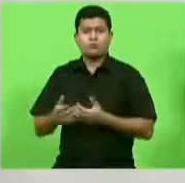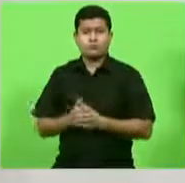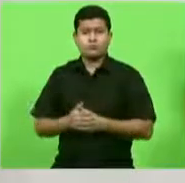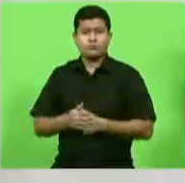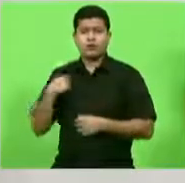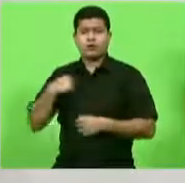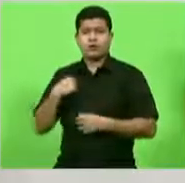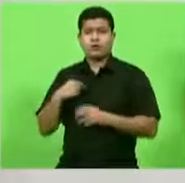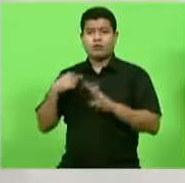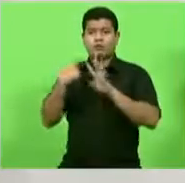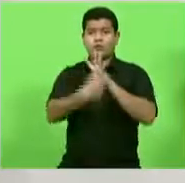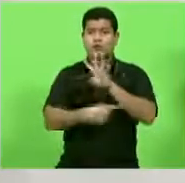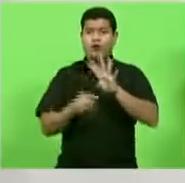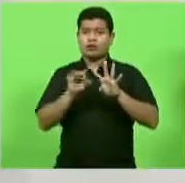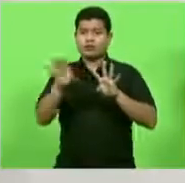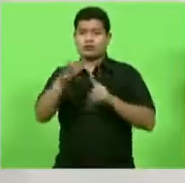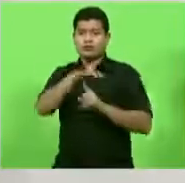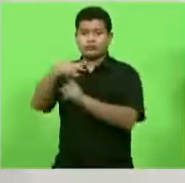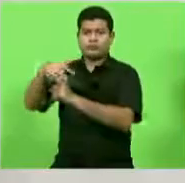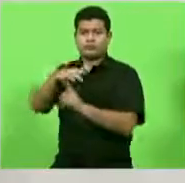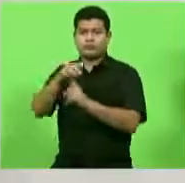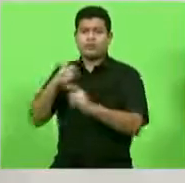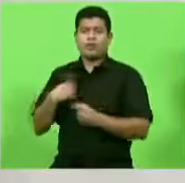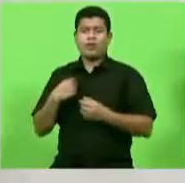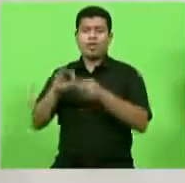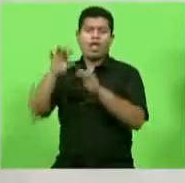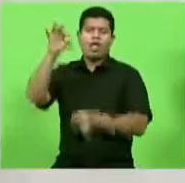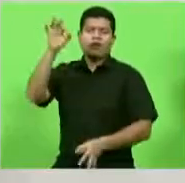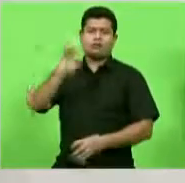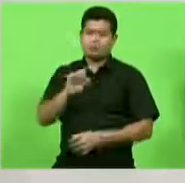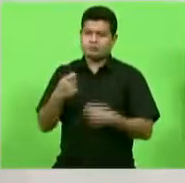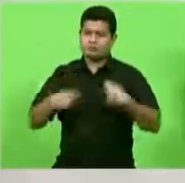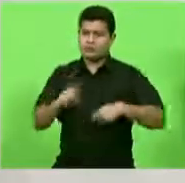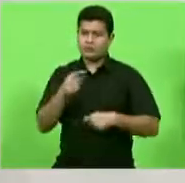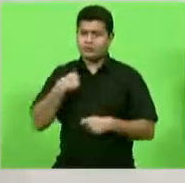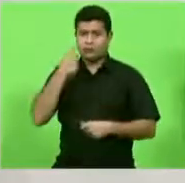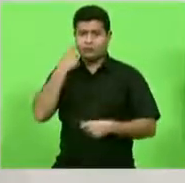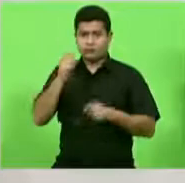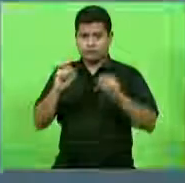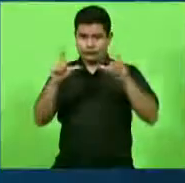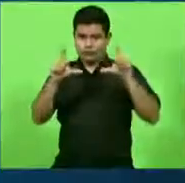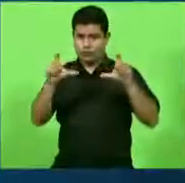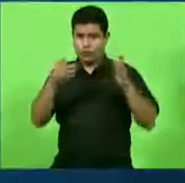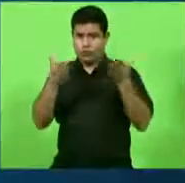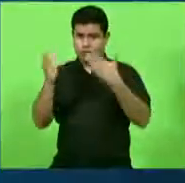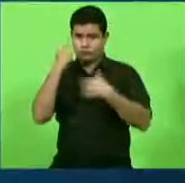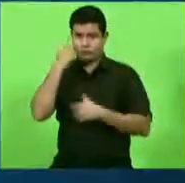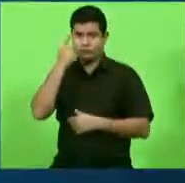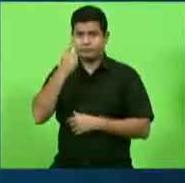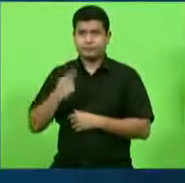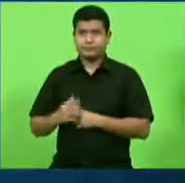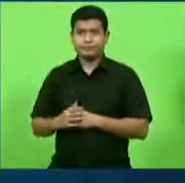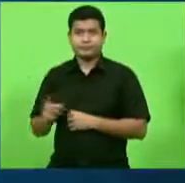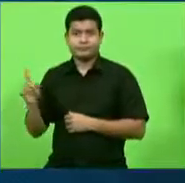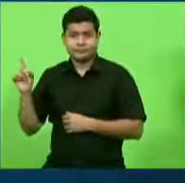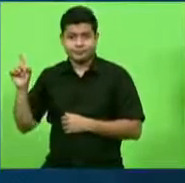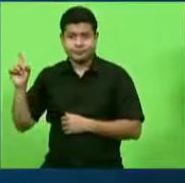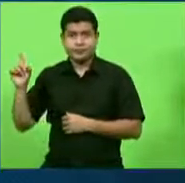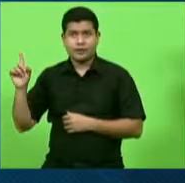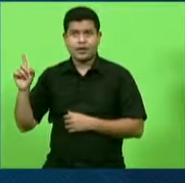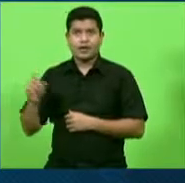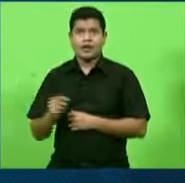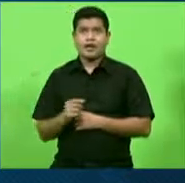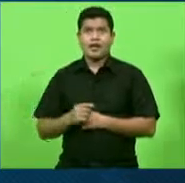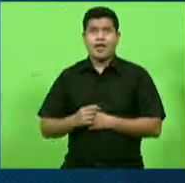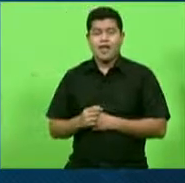umas quatro feiras ali para a gente não se alongar no tempo. Próxima imagem, por gentileza, a Intermac em Joinville são 200